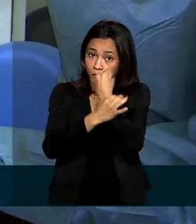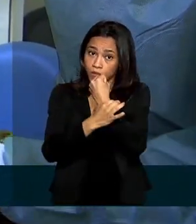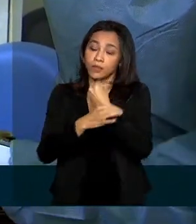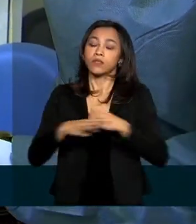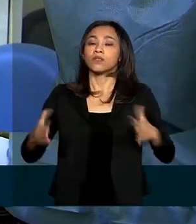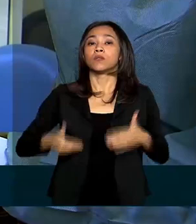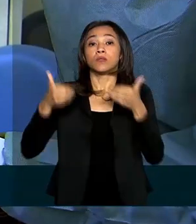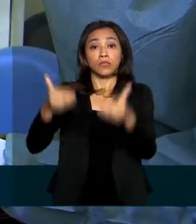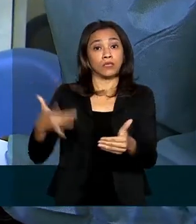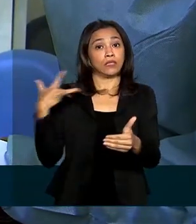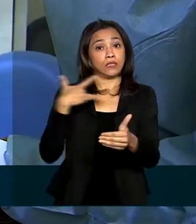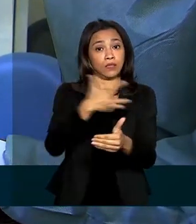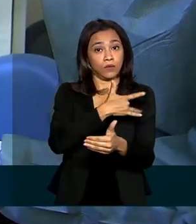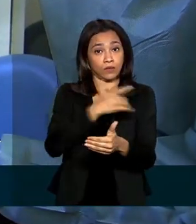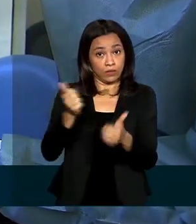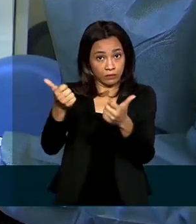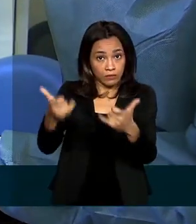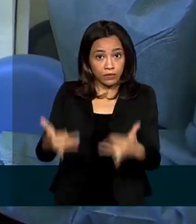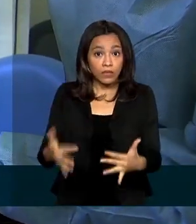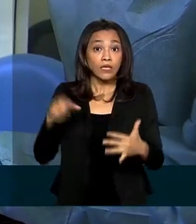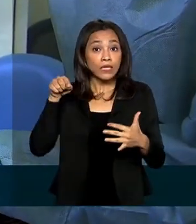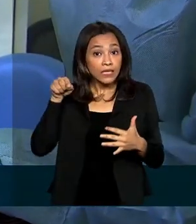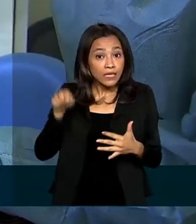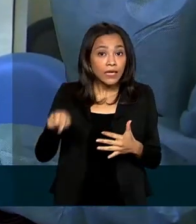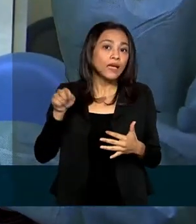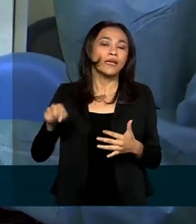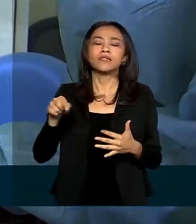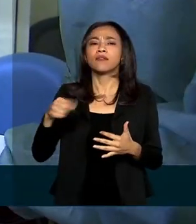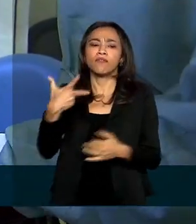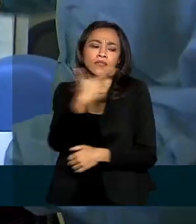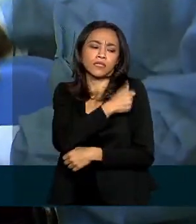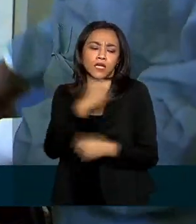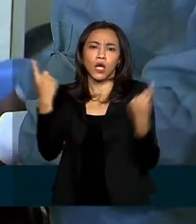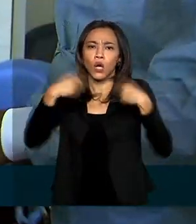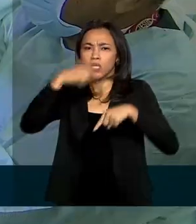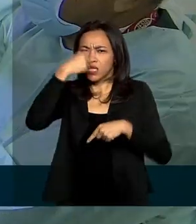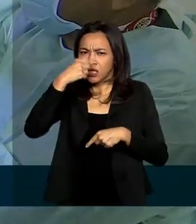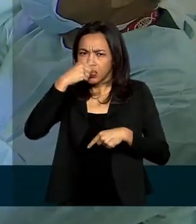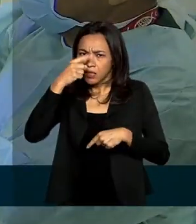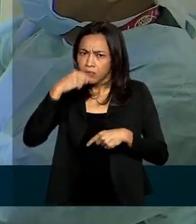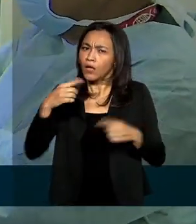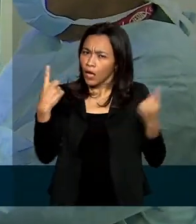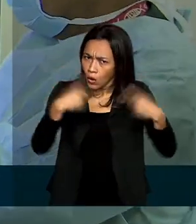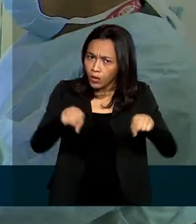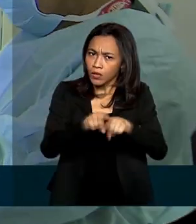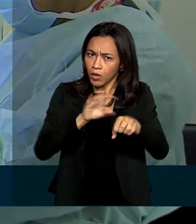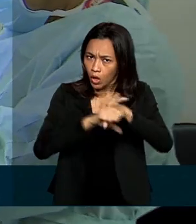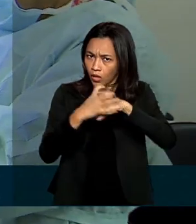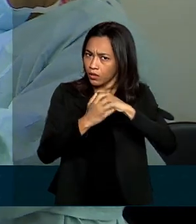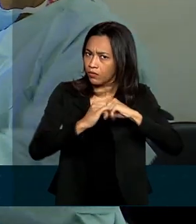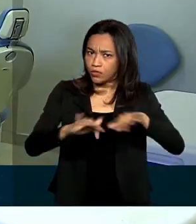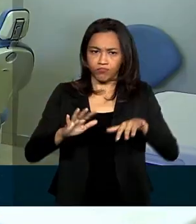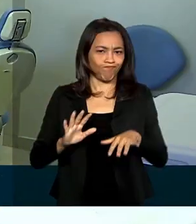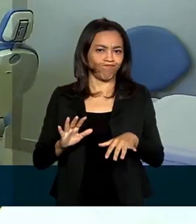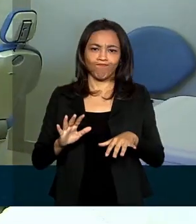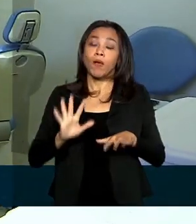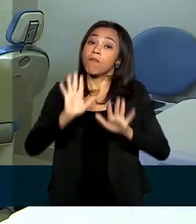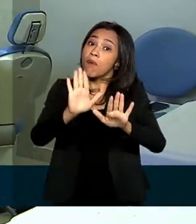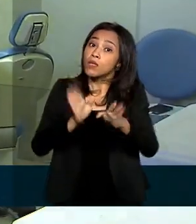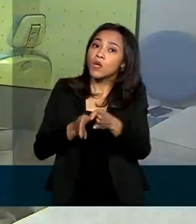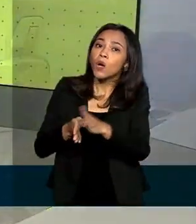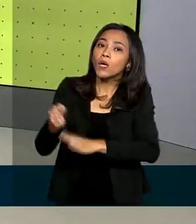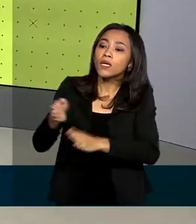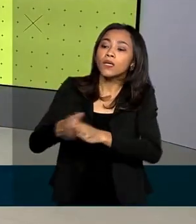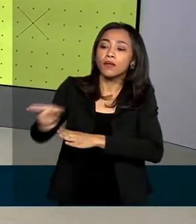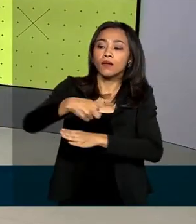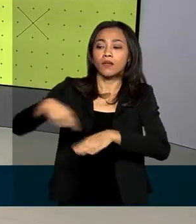Ministério da Saúde destaca que a vacina contra a gripe não tem eficácia contra o coronavírus, mas auxilia os profissionais de